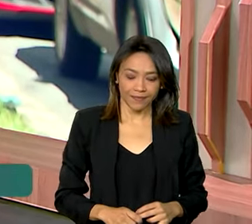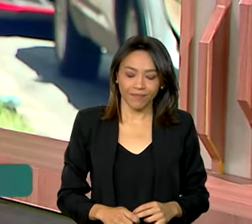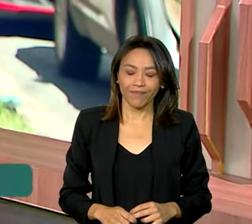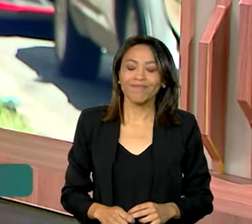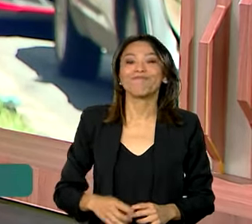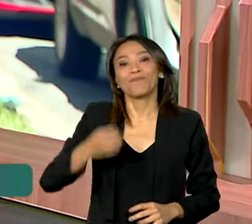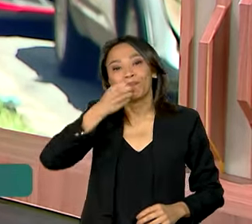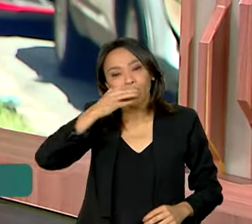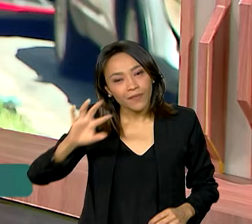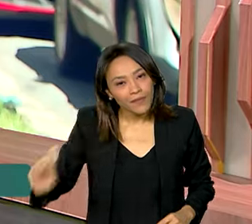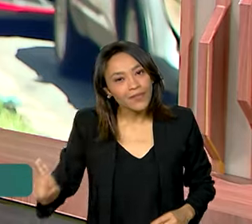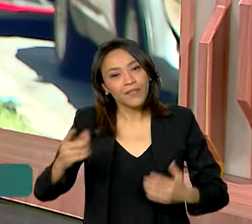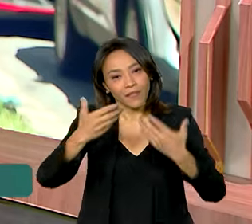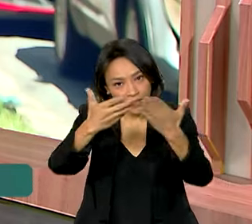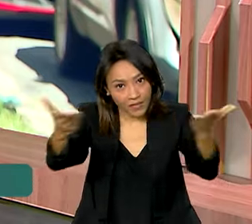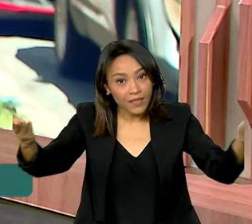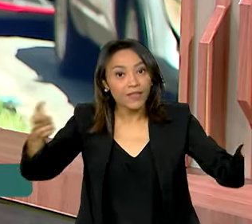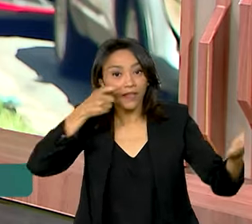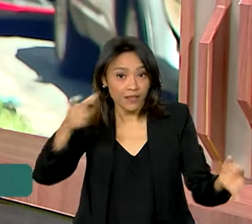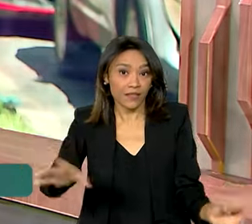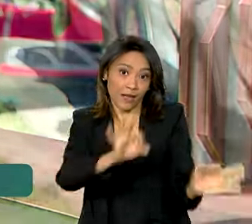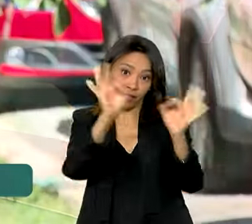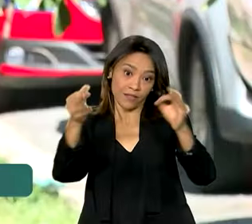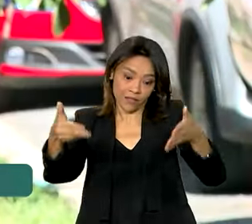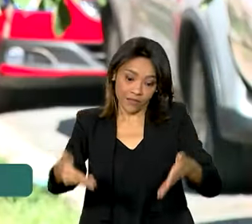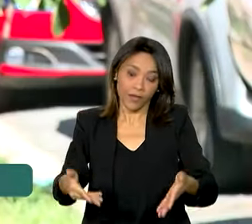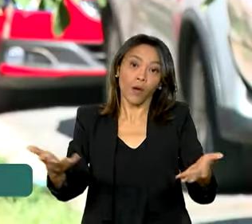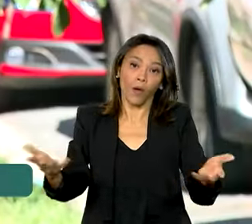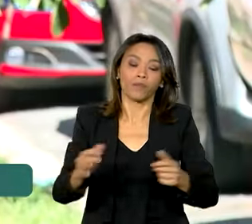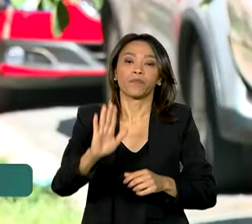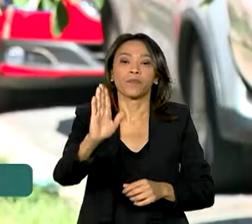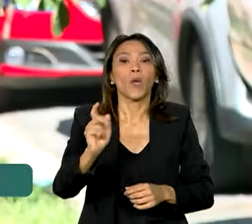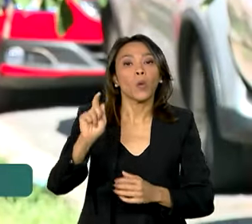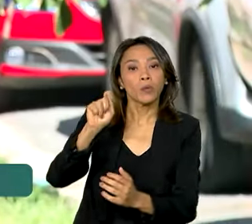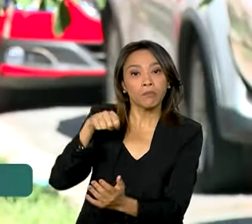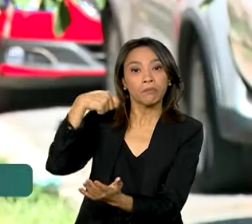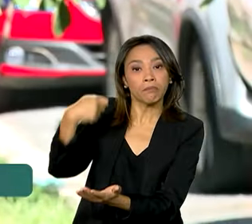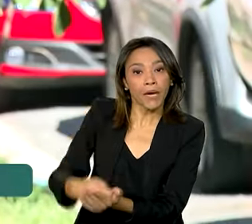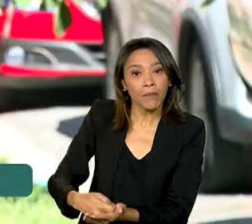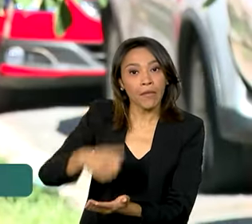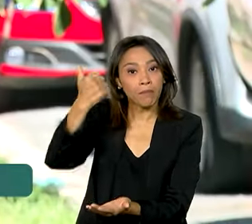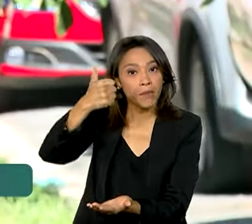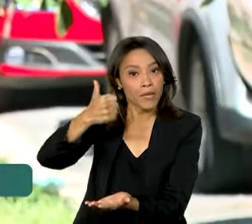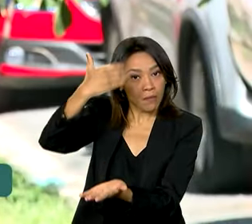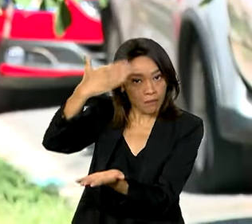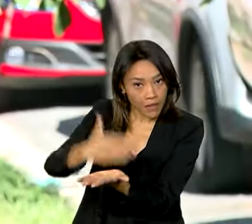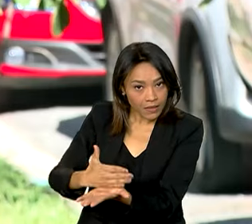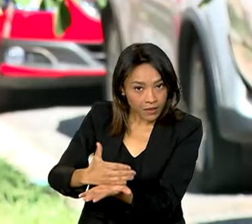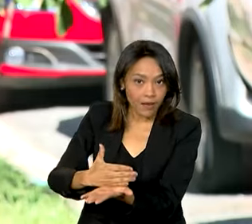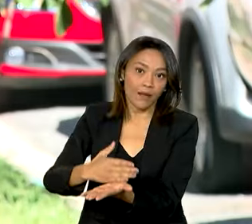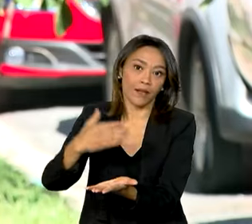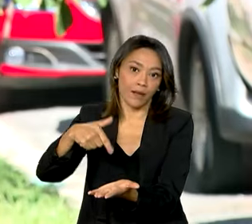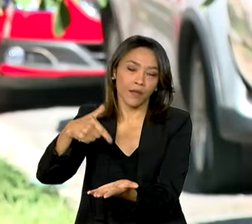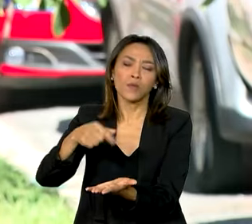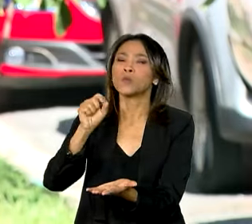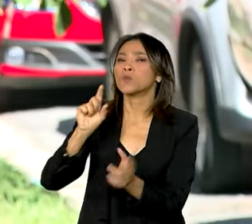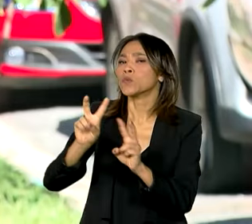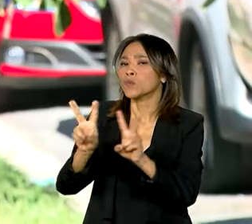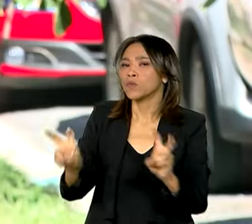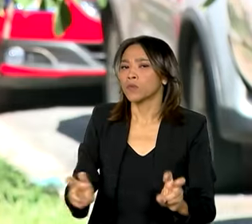Bom dia, Vanessa. E a todos que nos acompanham, o pagamento da primeira parcela do